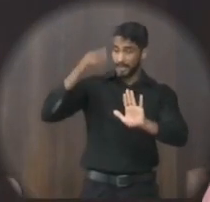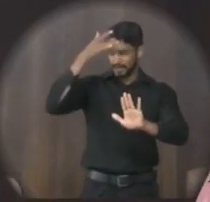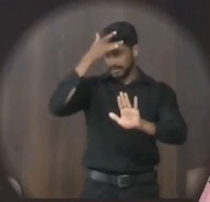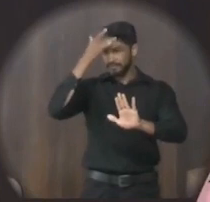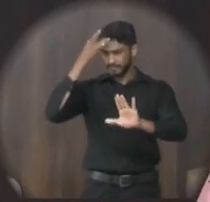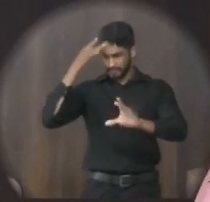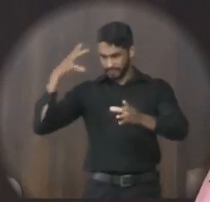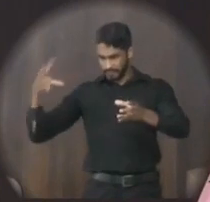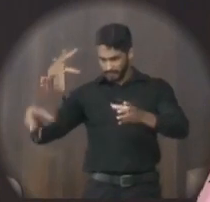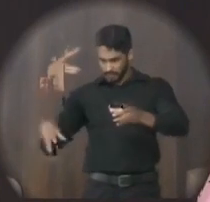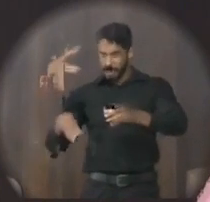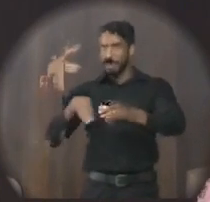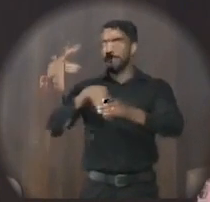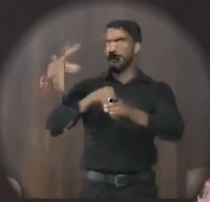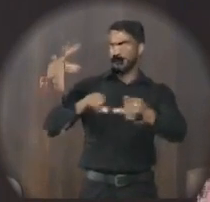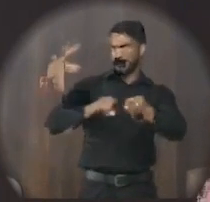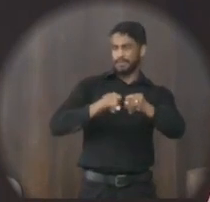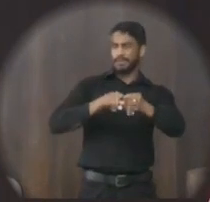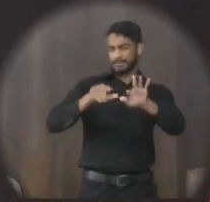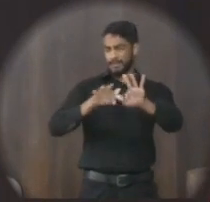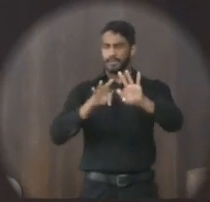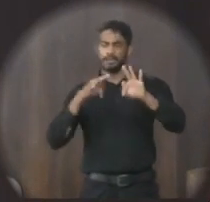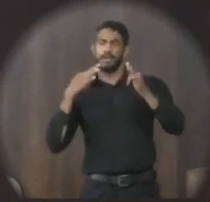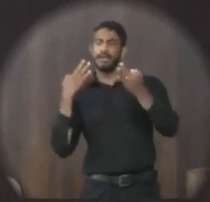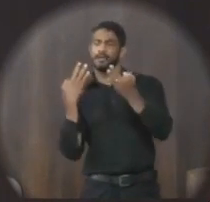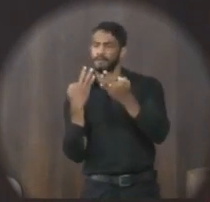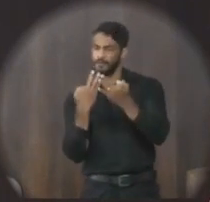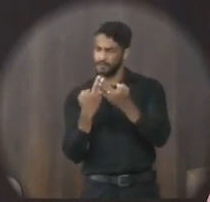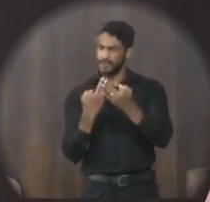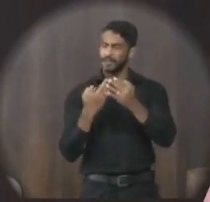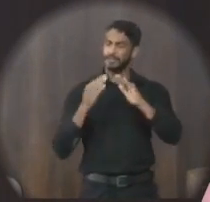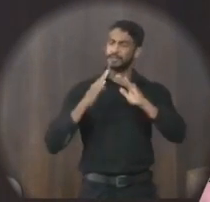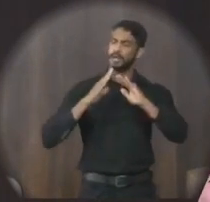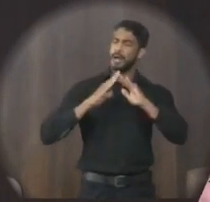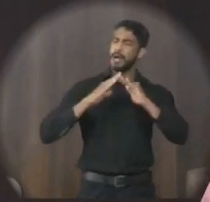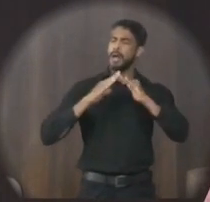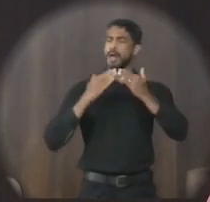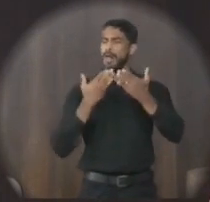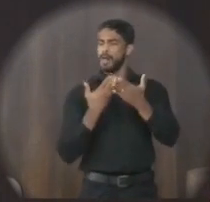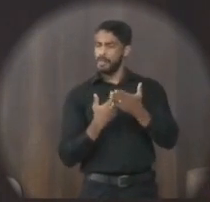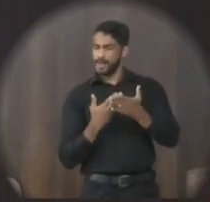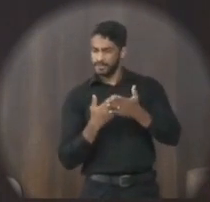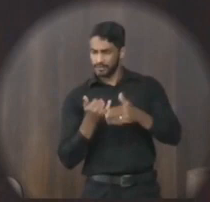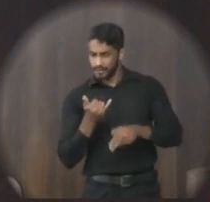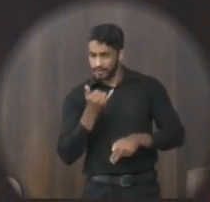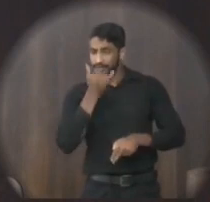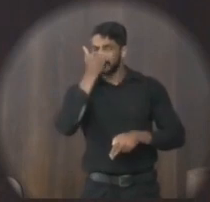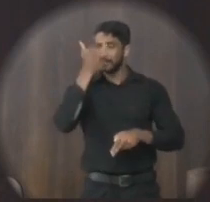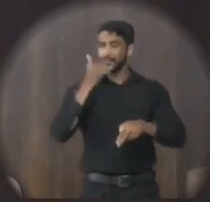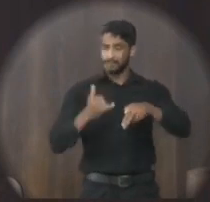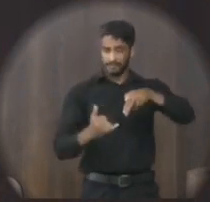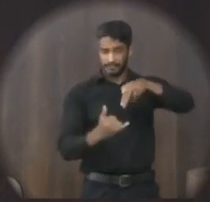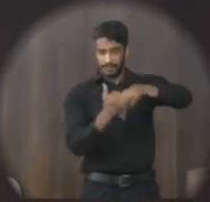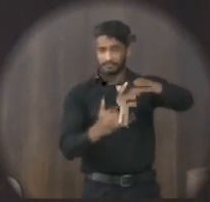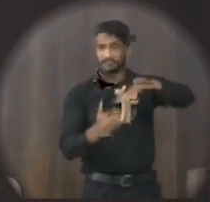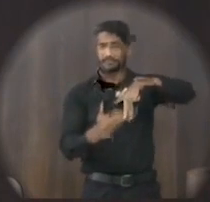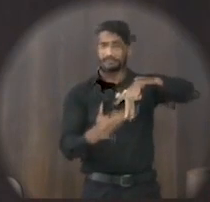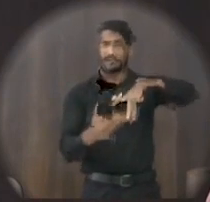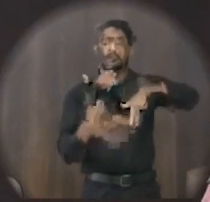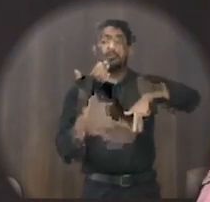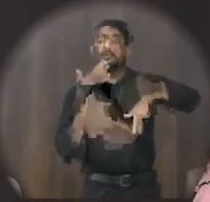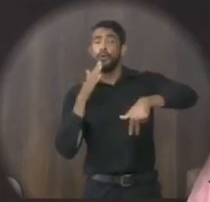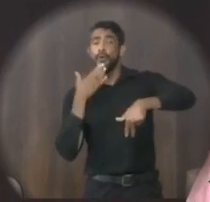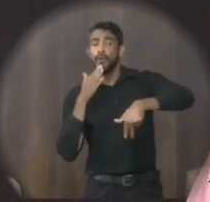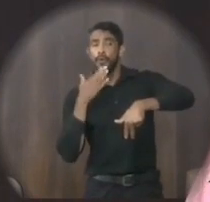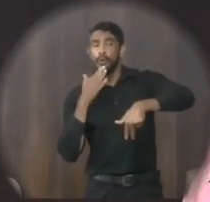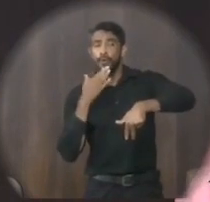membros e famílias das vítimas da creche, gente inocente, do qual